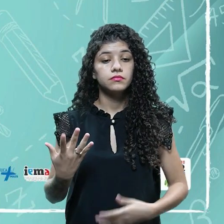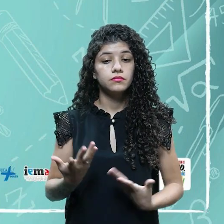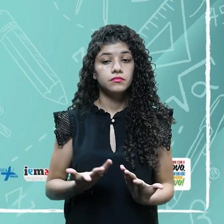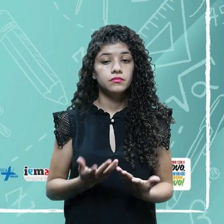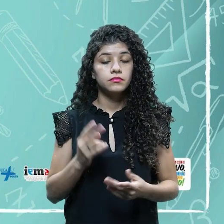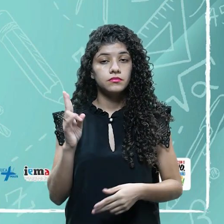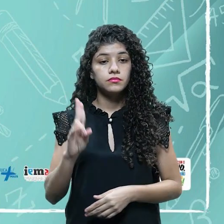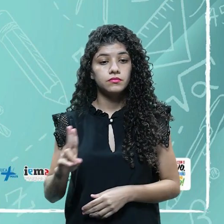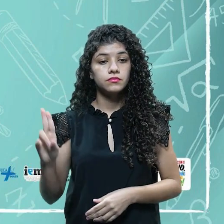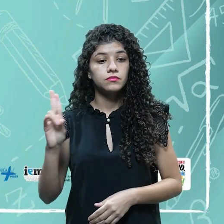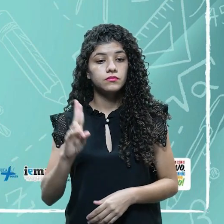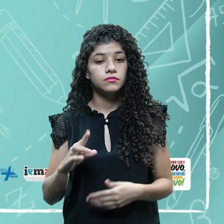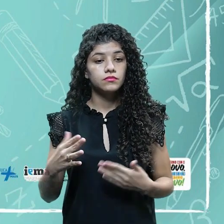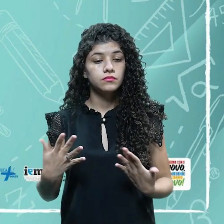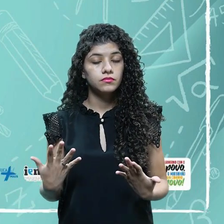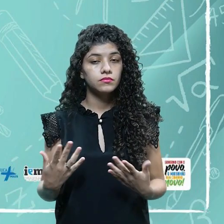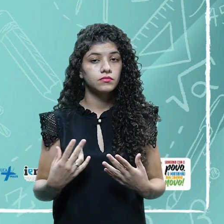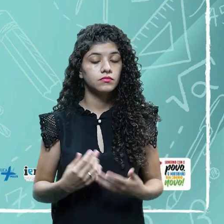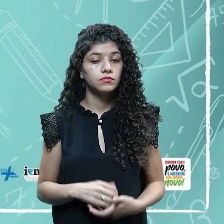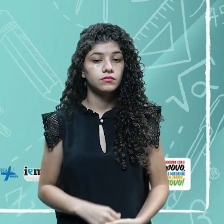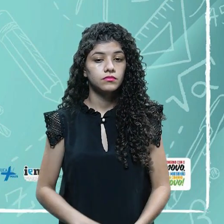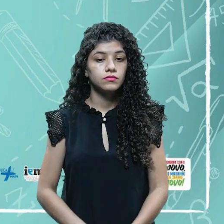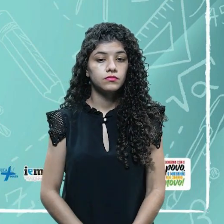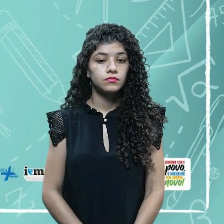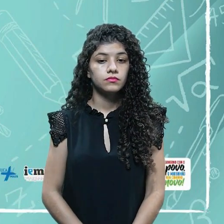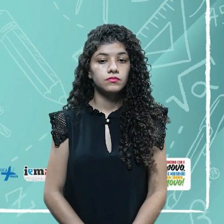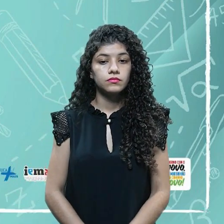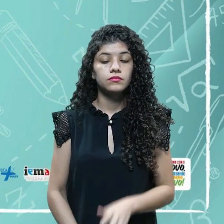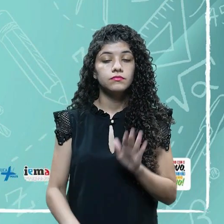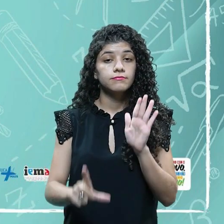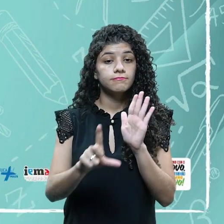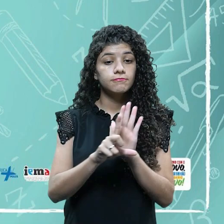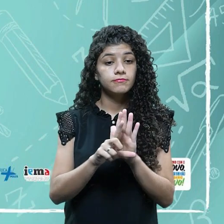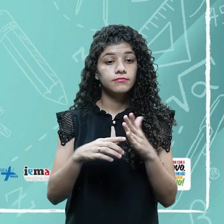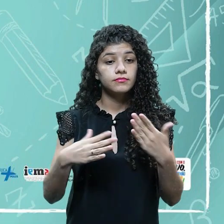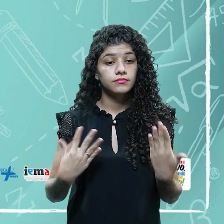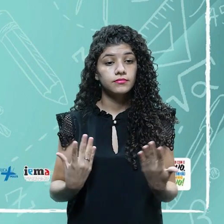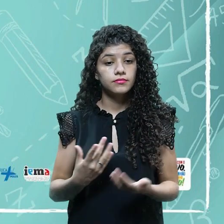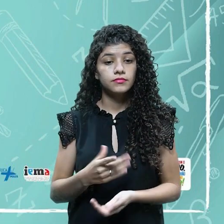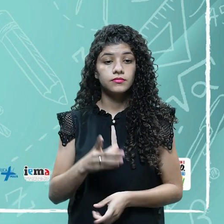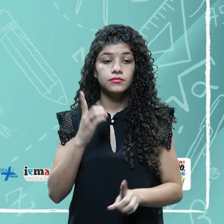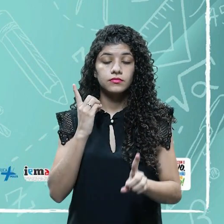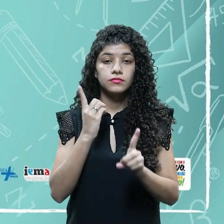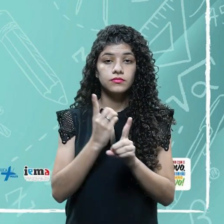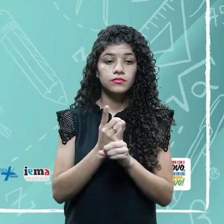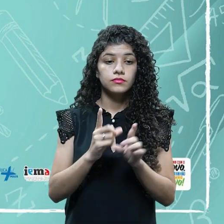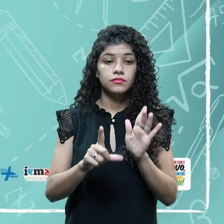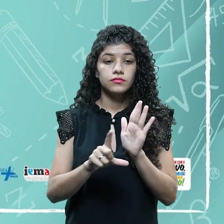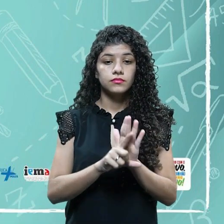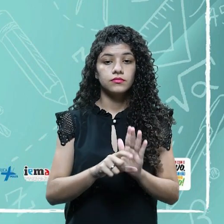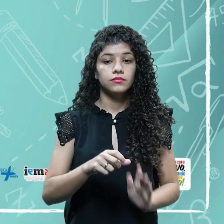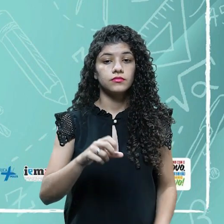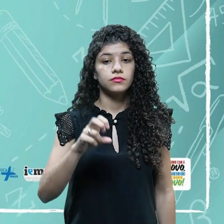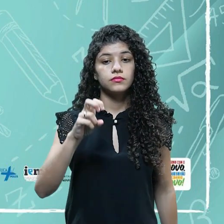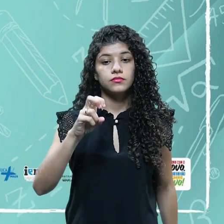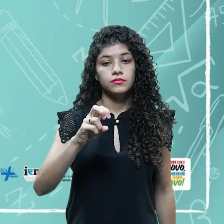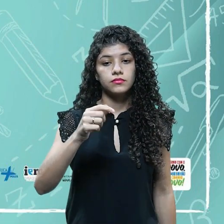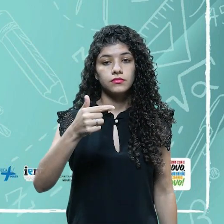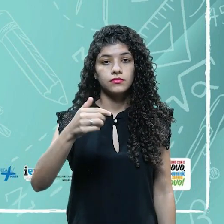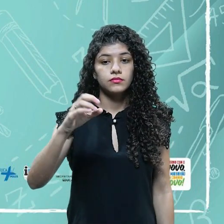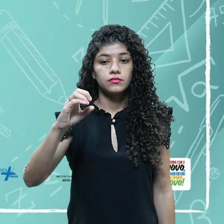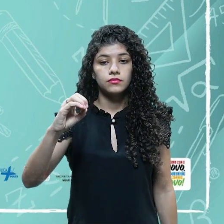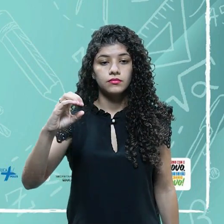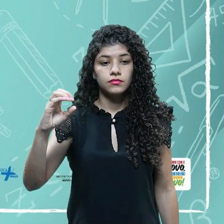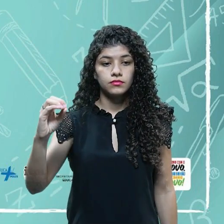nacionais. Então, encontra-se na lei 5.700, né, de 1971.